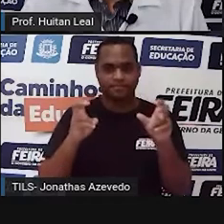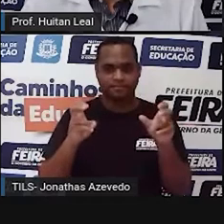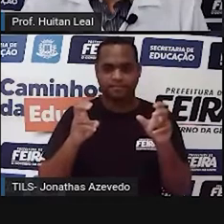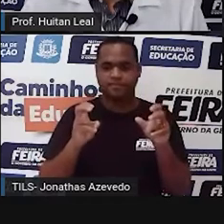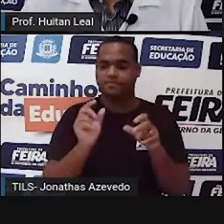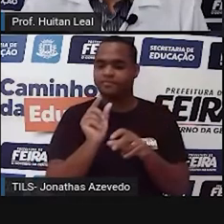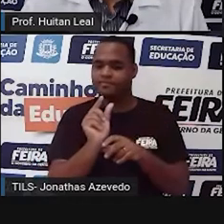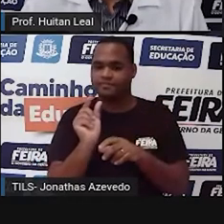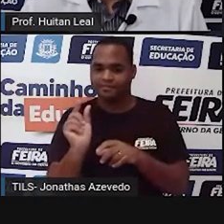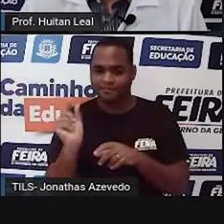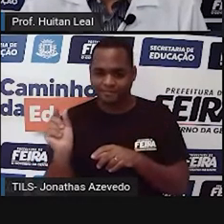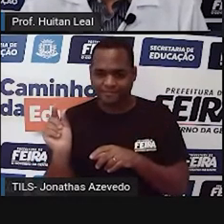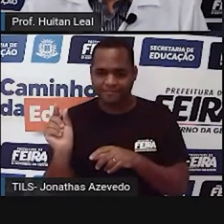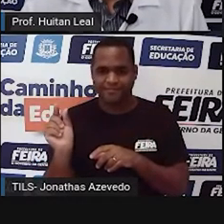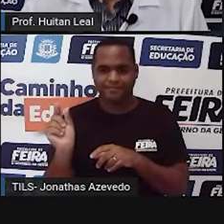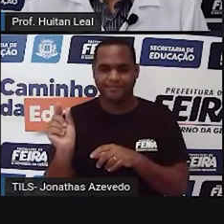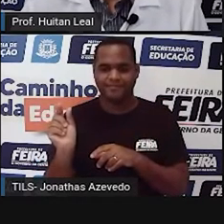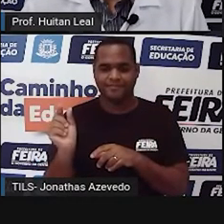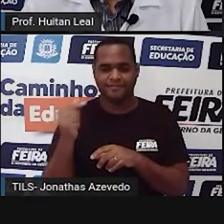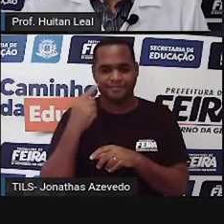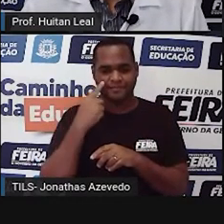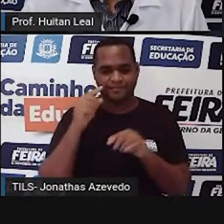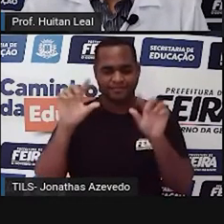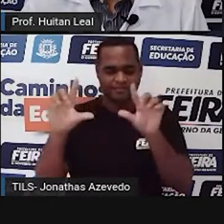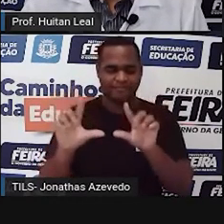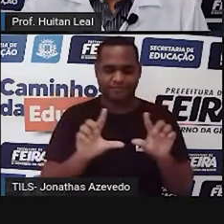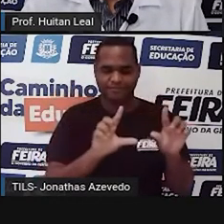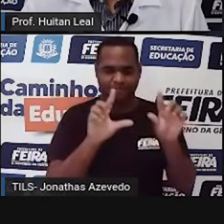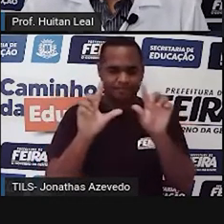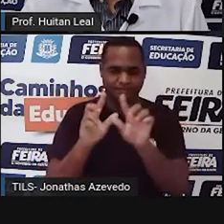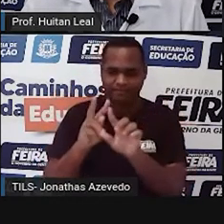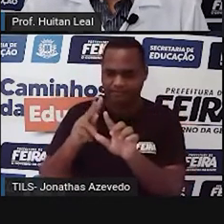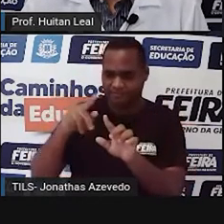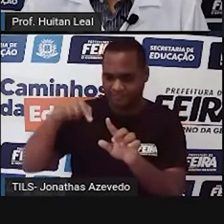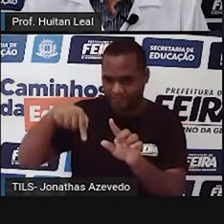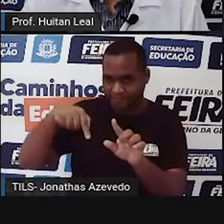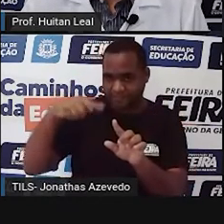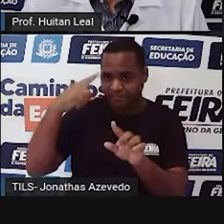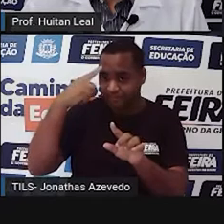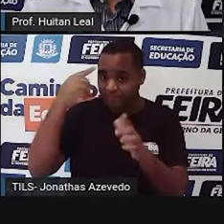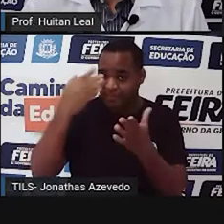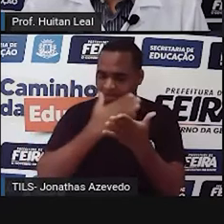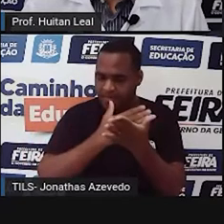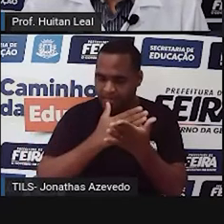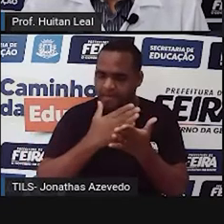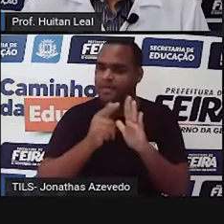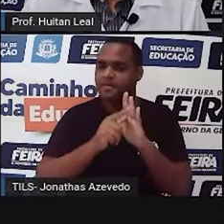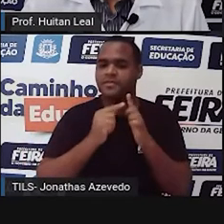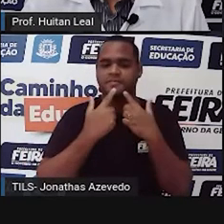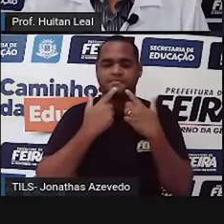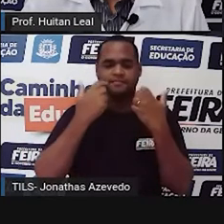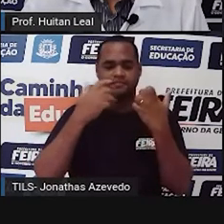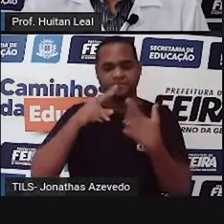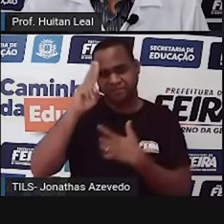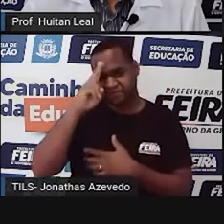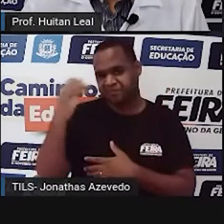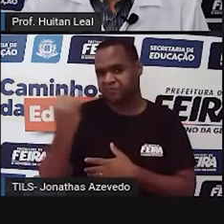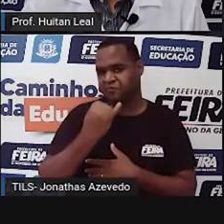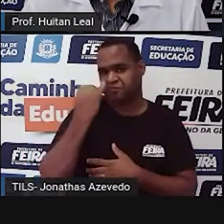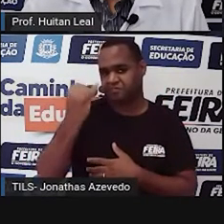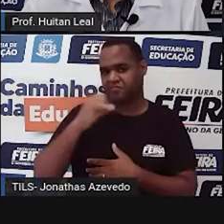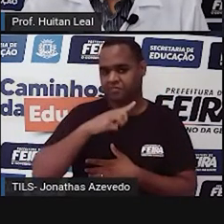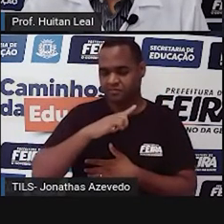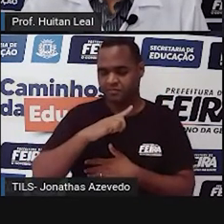preposições nos quadrinhos. Mas, antes, vamos dar uma relembrada naquilo que já